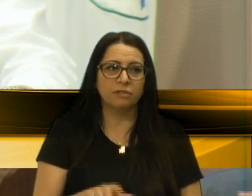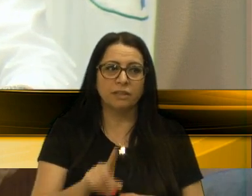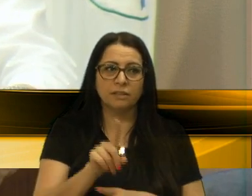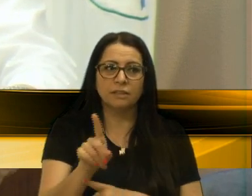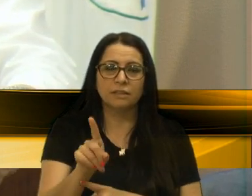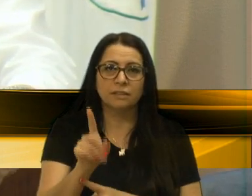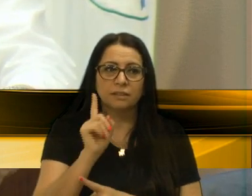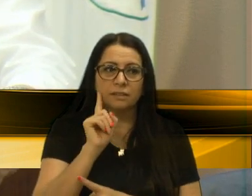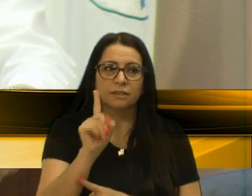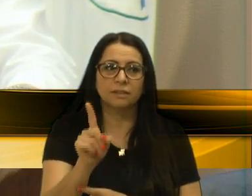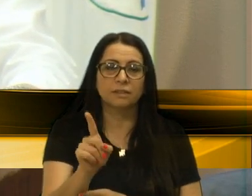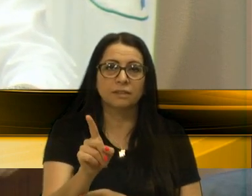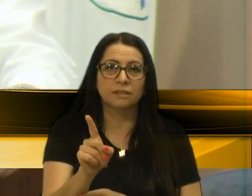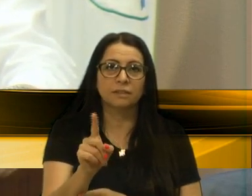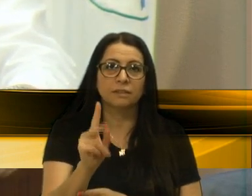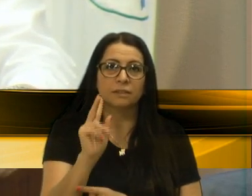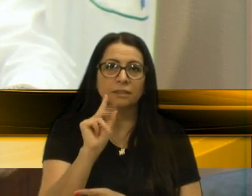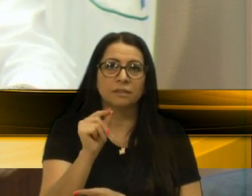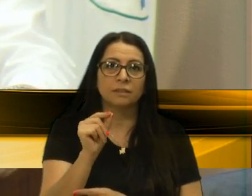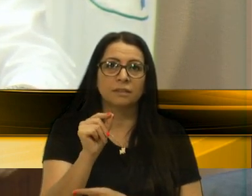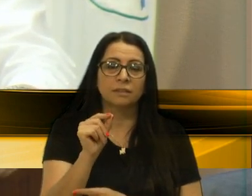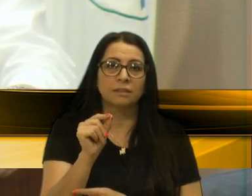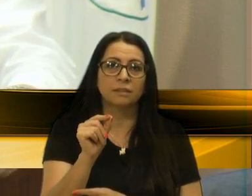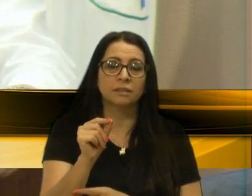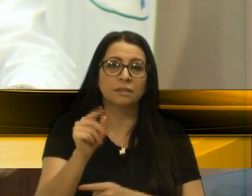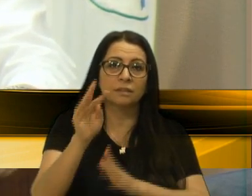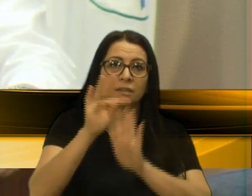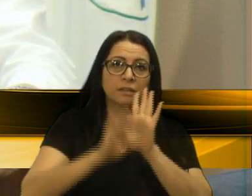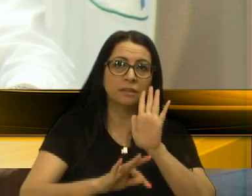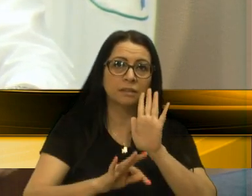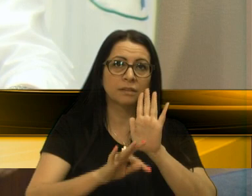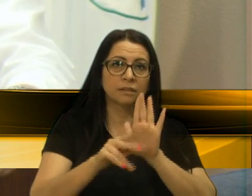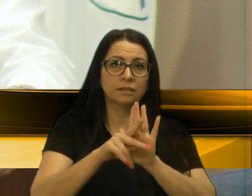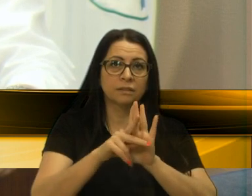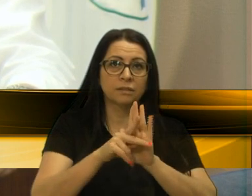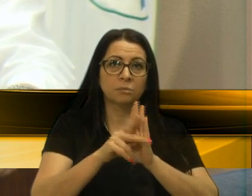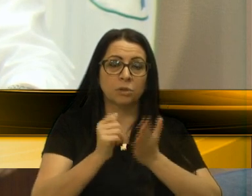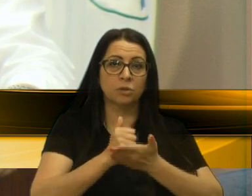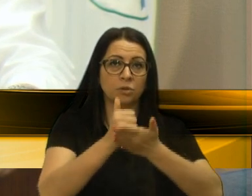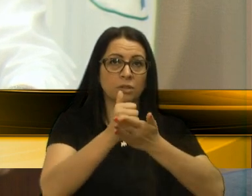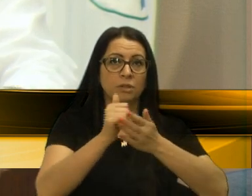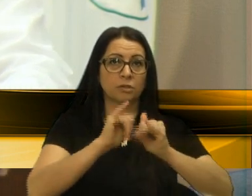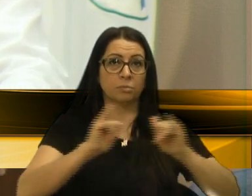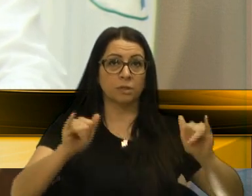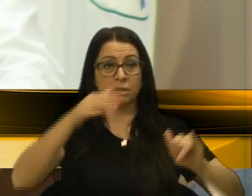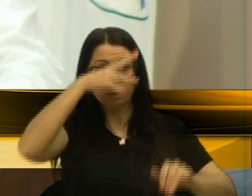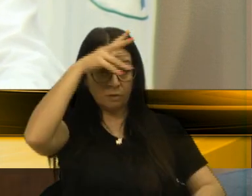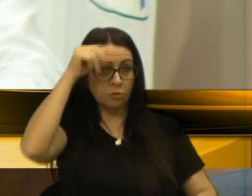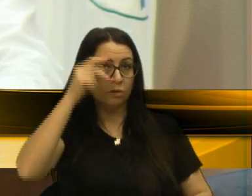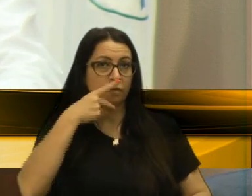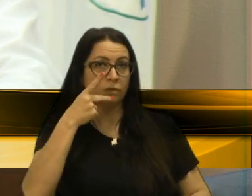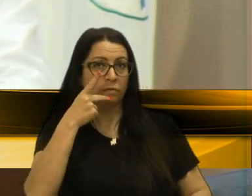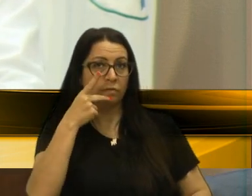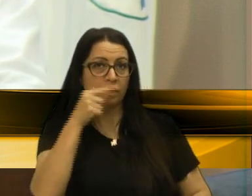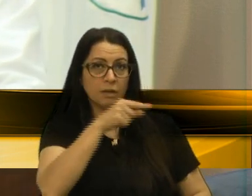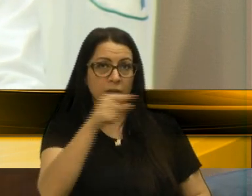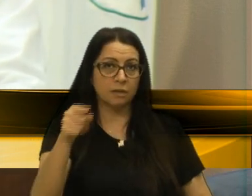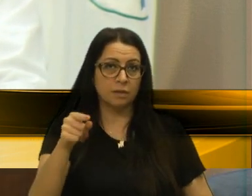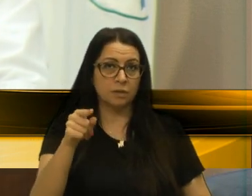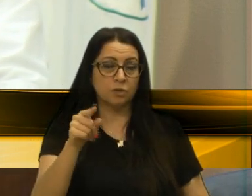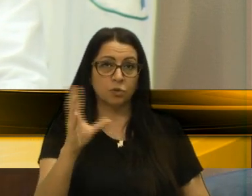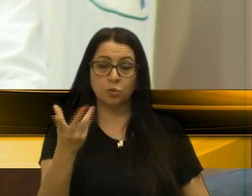e repercutiu muito mal, porque na matéria colocada pela assessoria de imprensa da Prefeitura, foi colocada na boca dos